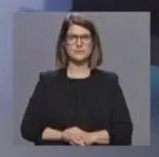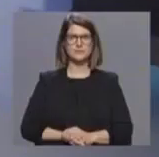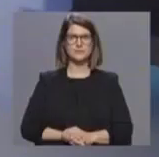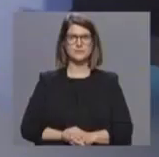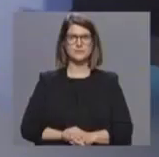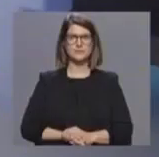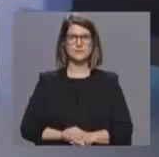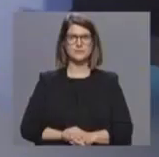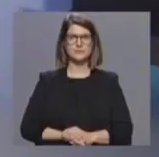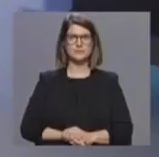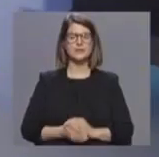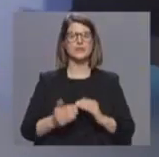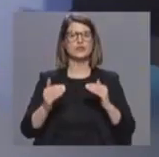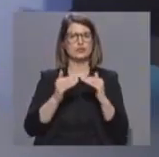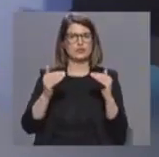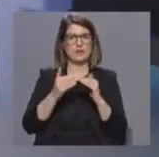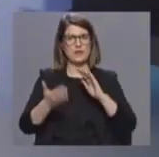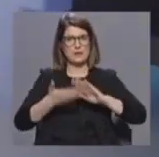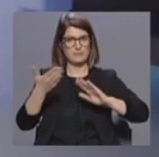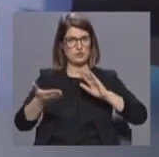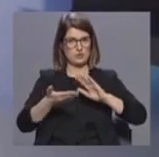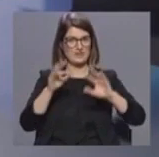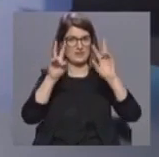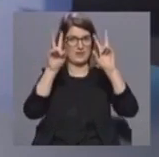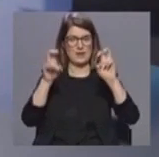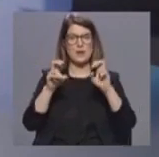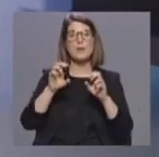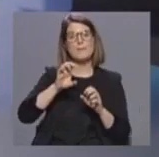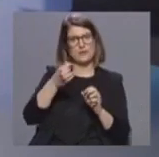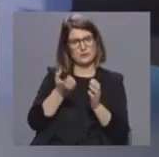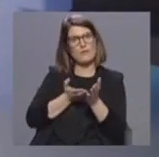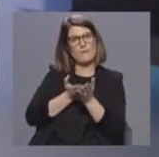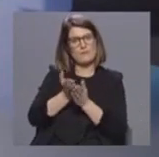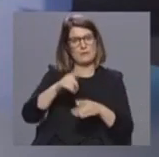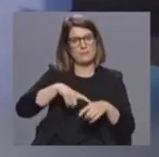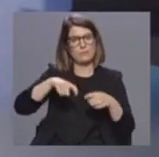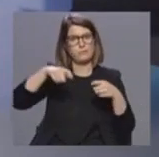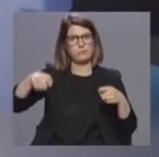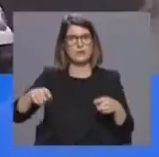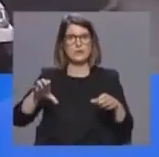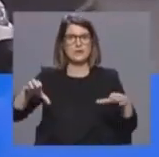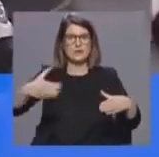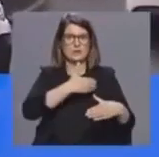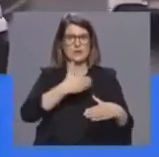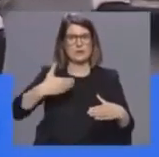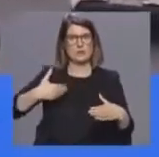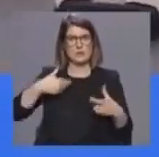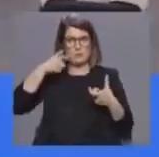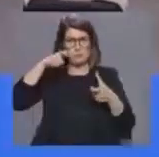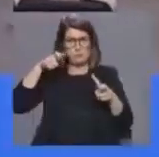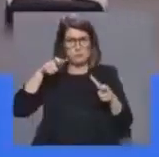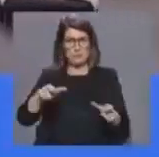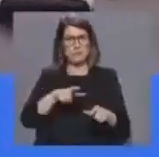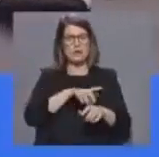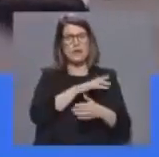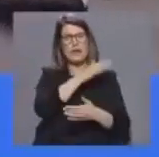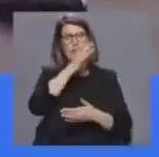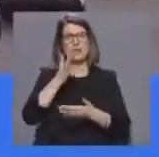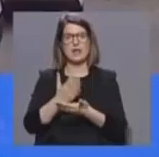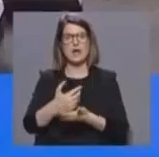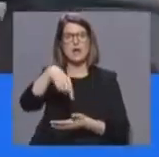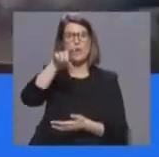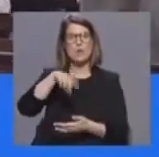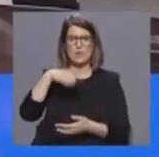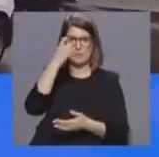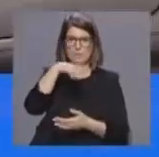O estado de emergência prolongado no país, as cercas sanitárias em São Miguel prolongou-se até ao dia 1 de maio.